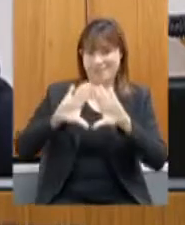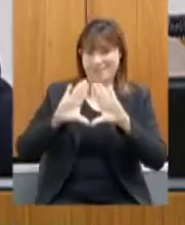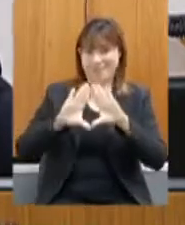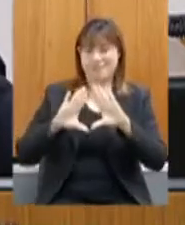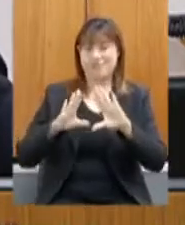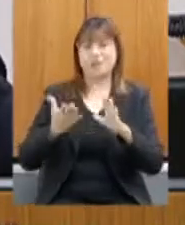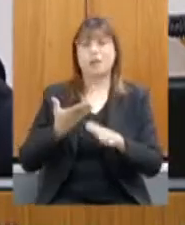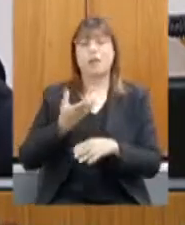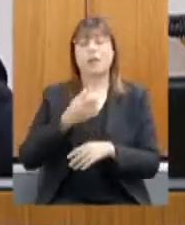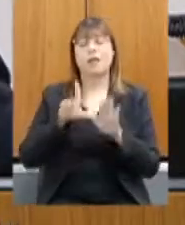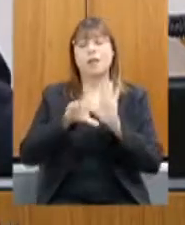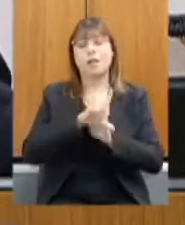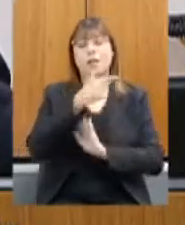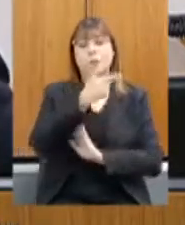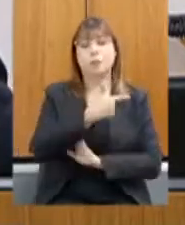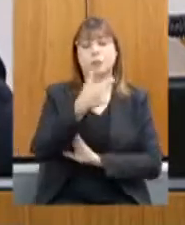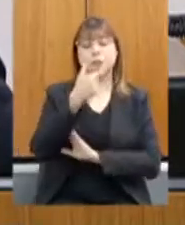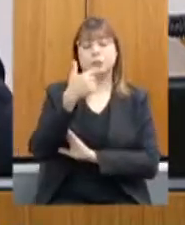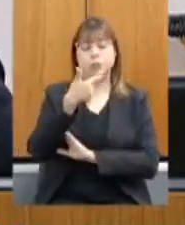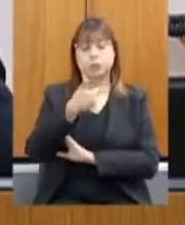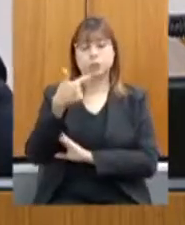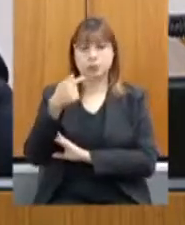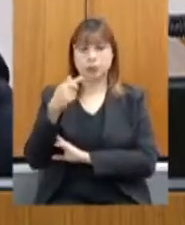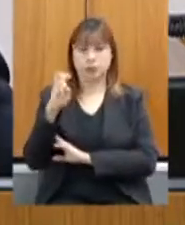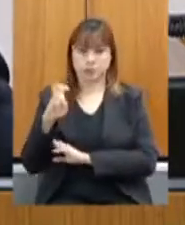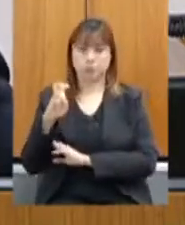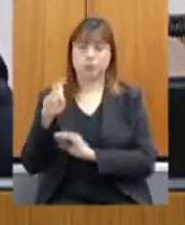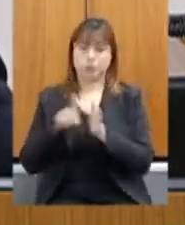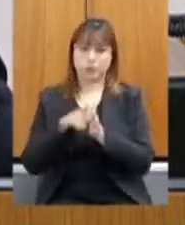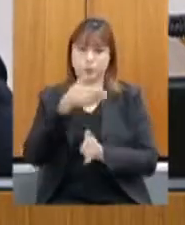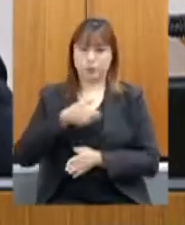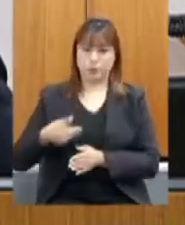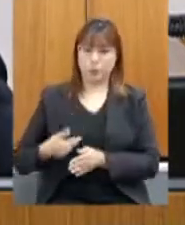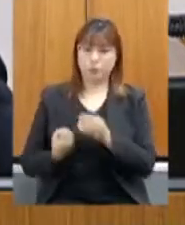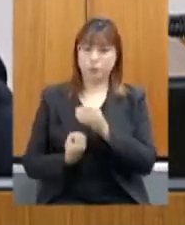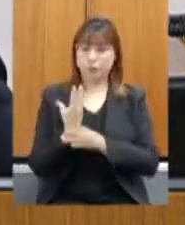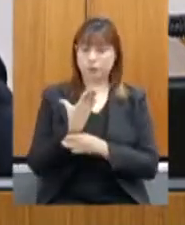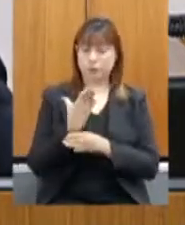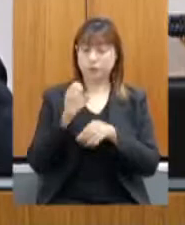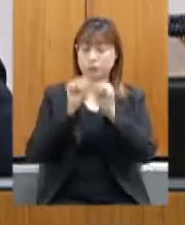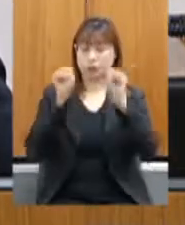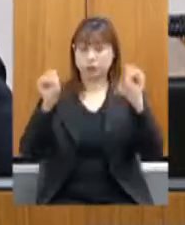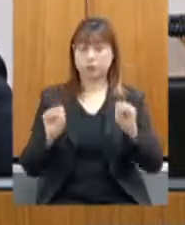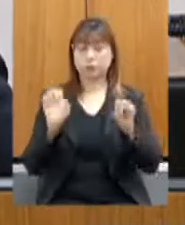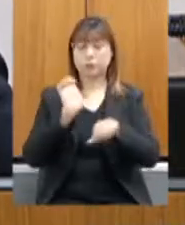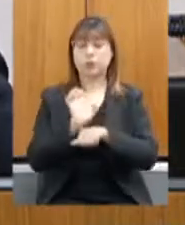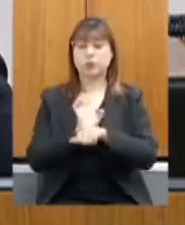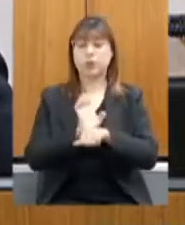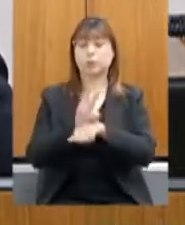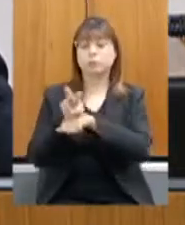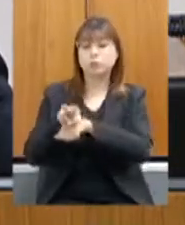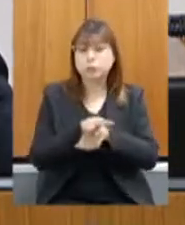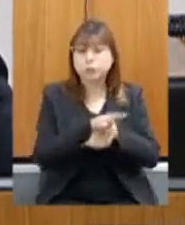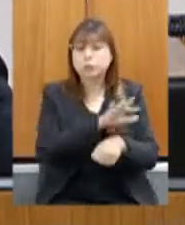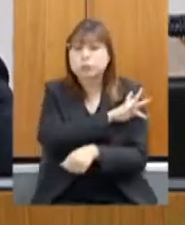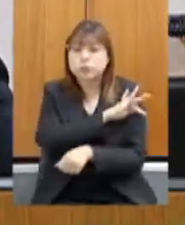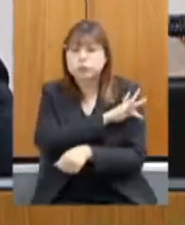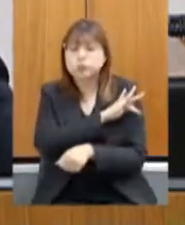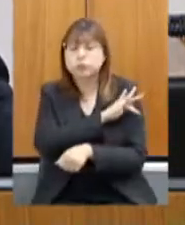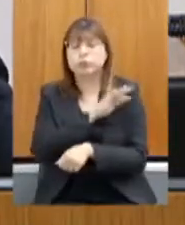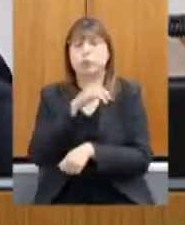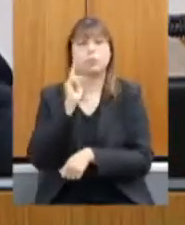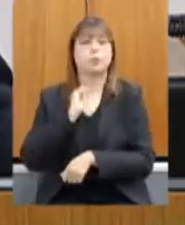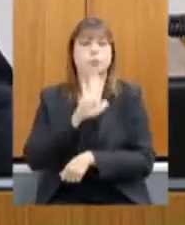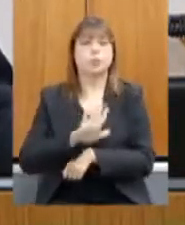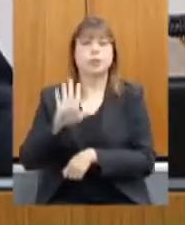2275 do governador do Estado, que cria o sistema estadual de inspeção e fiscalização de Minas Gerais, o